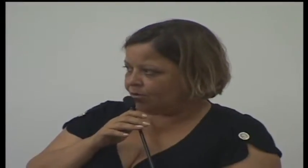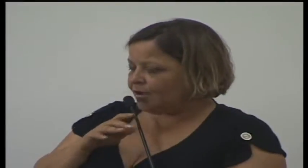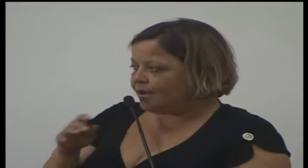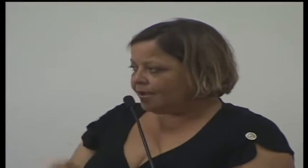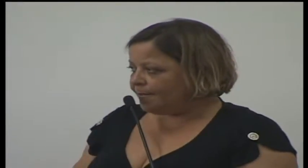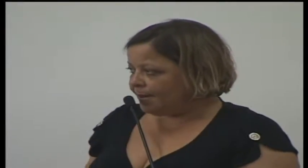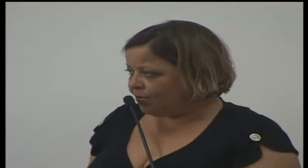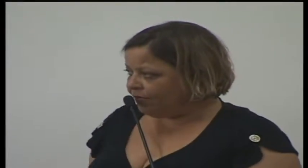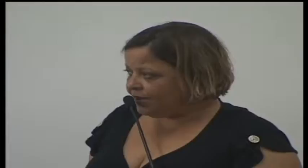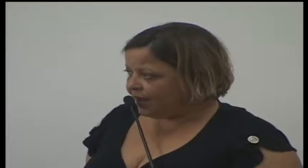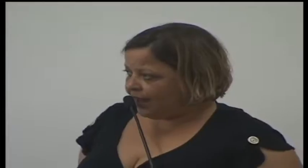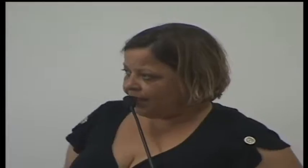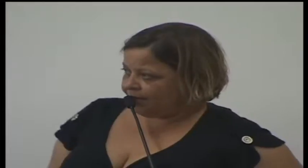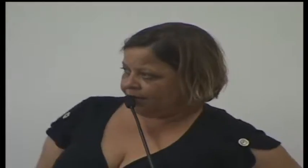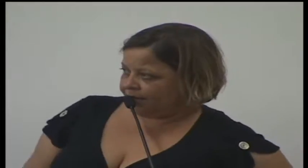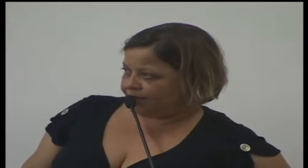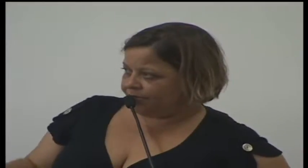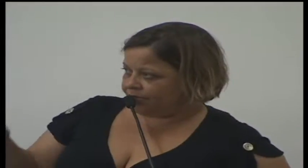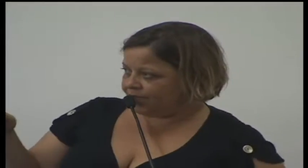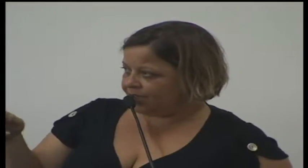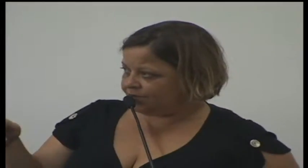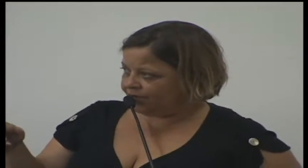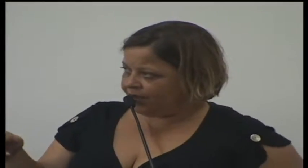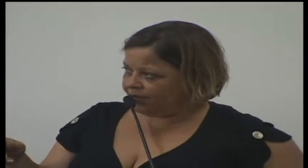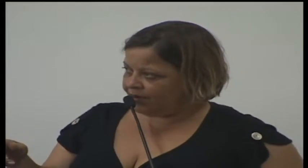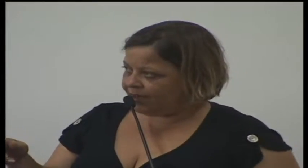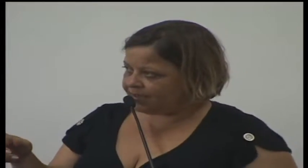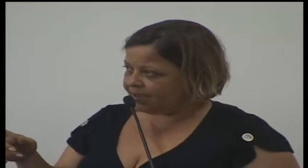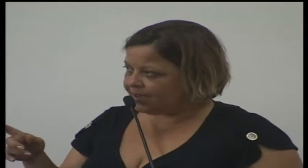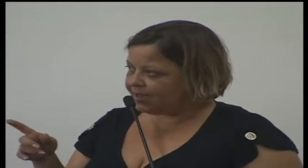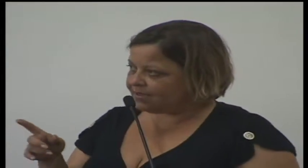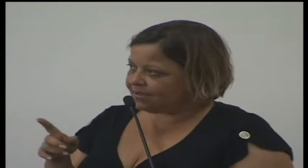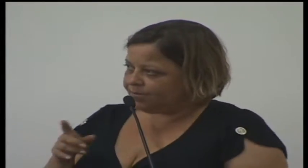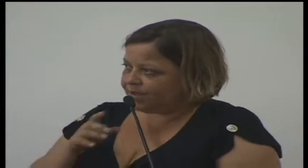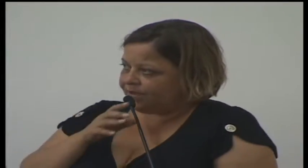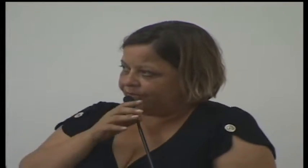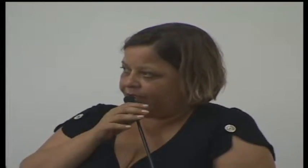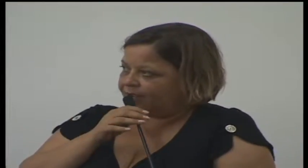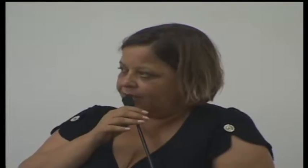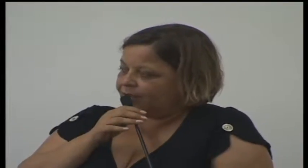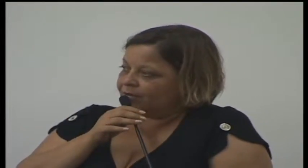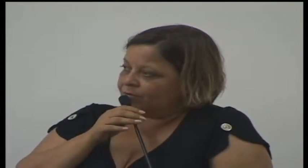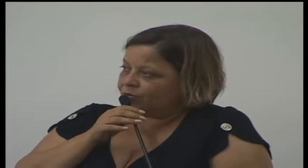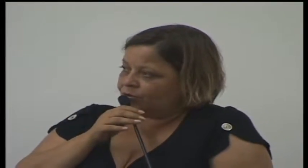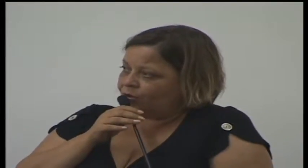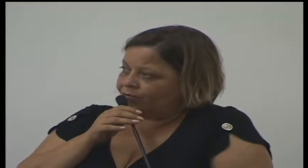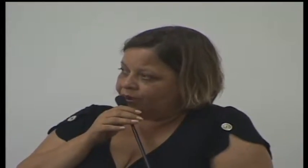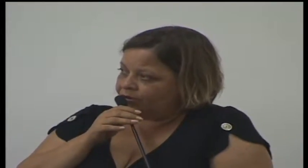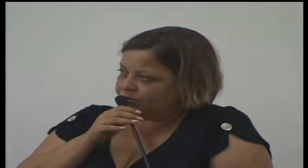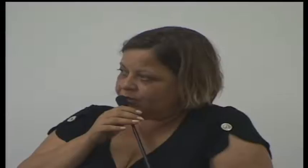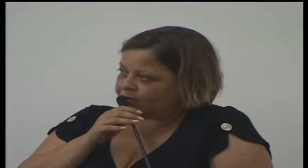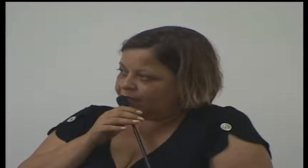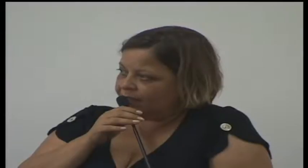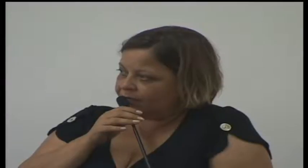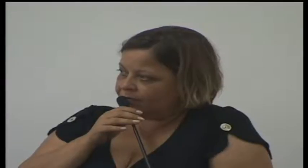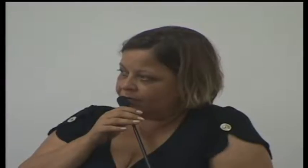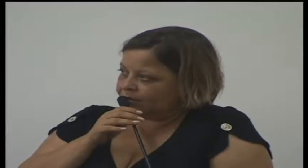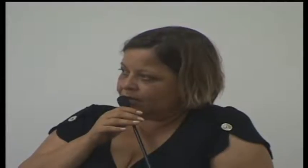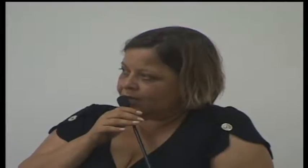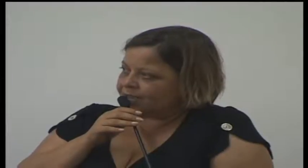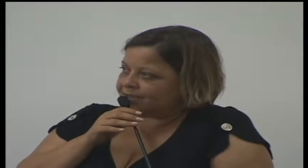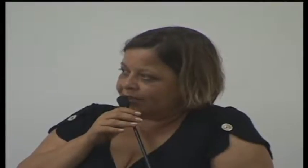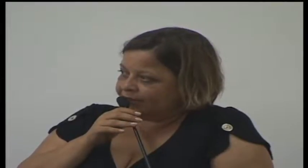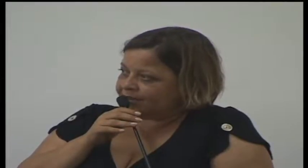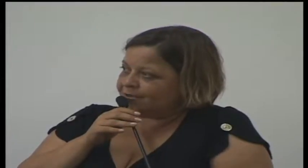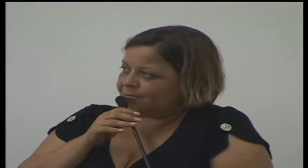meu voto, que é para convidar que vocês venham a esta casa semana que vem, porque o governo do Estado